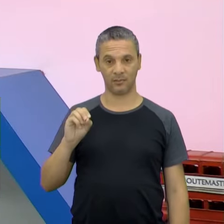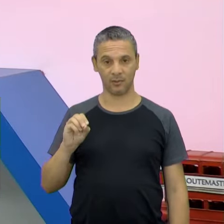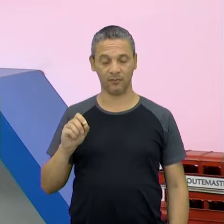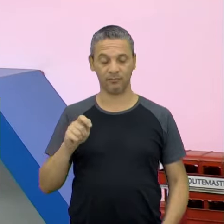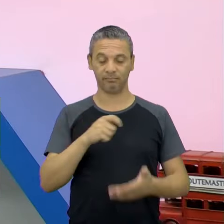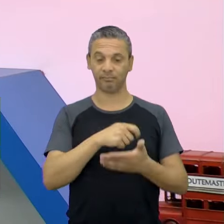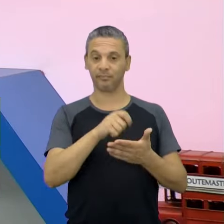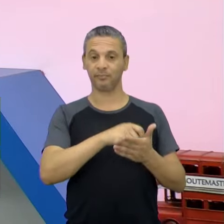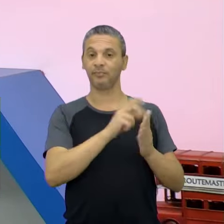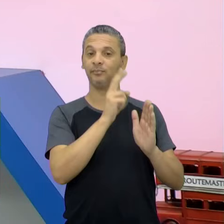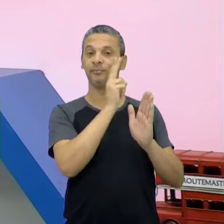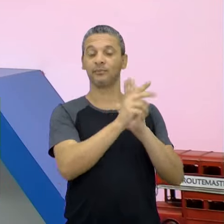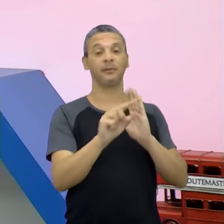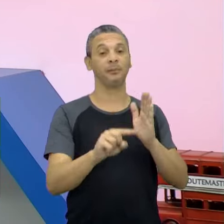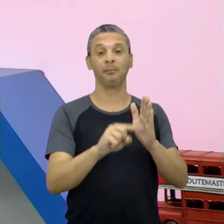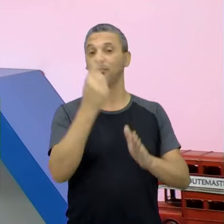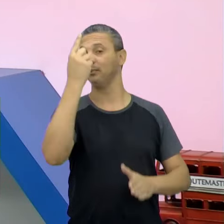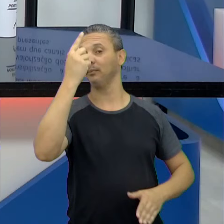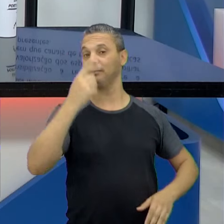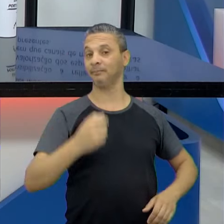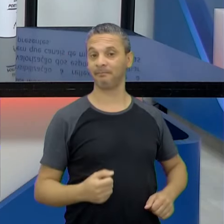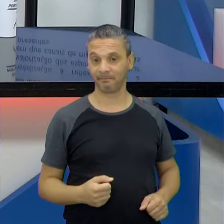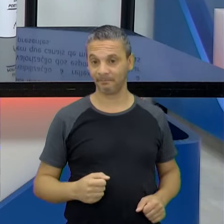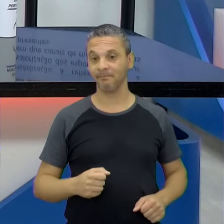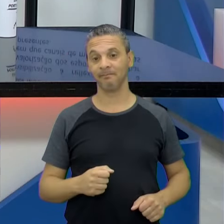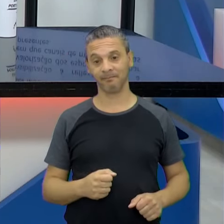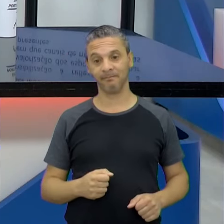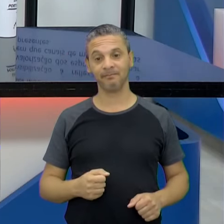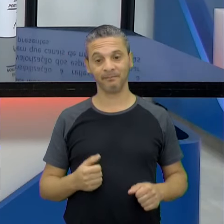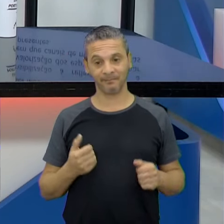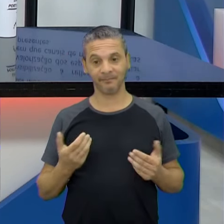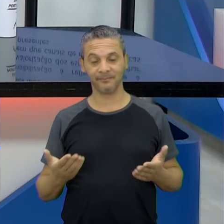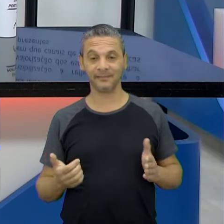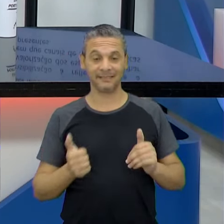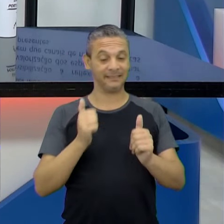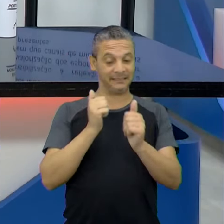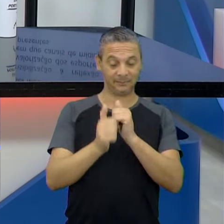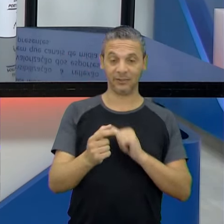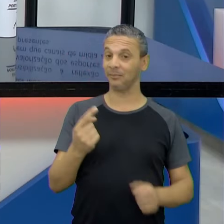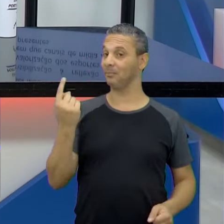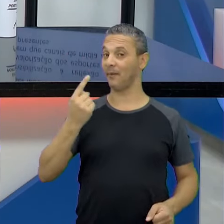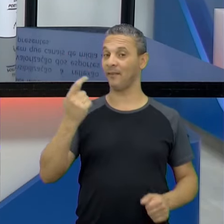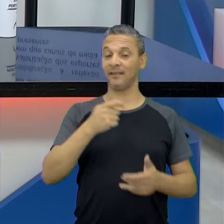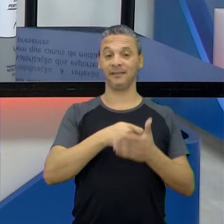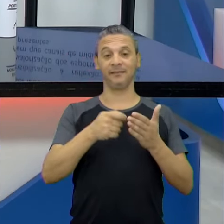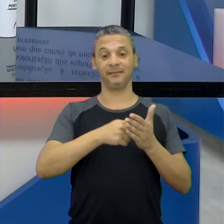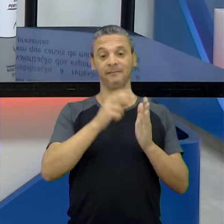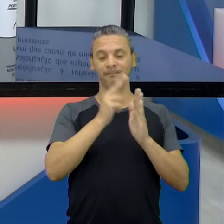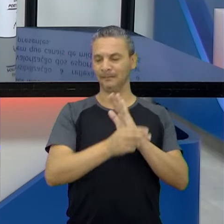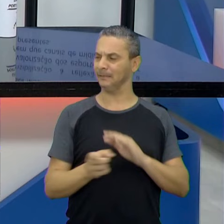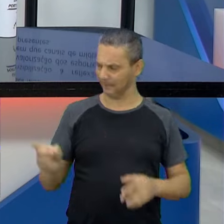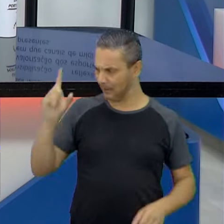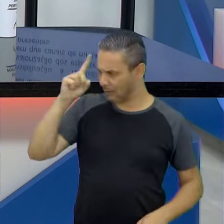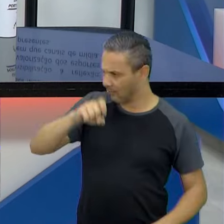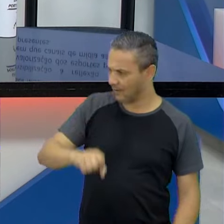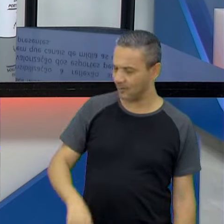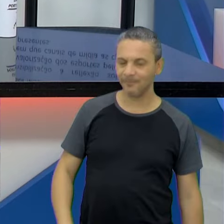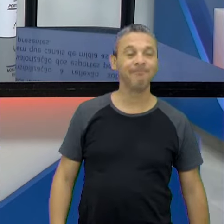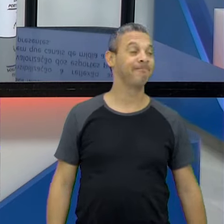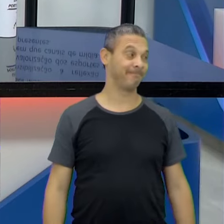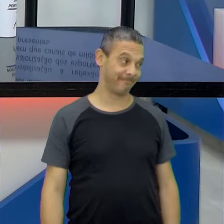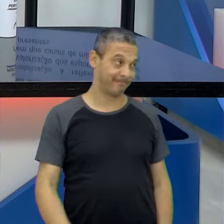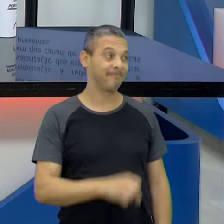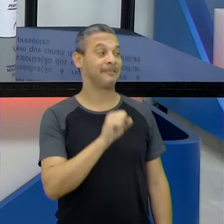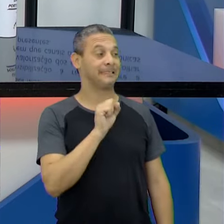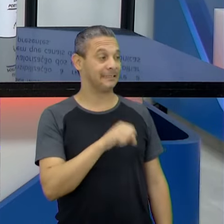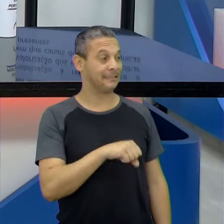pela primeira vez uma crônica esportiva. escreveu, eu escrevi sobre outros assuntos. Sobre esporte foi a primeira vez. primeira vez. Foi desafiador? Foi. Tanto que